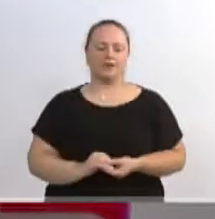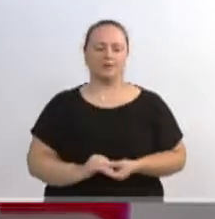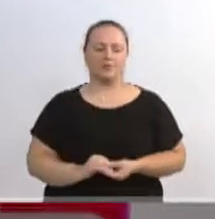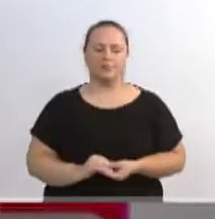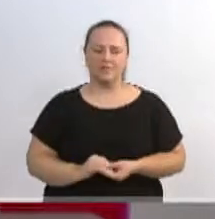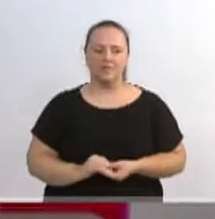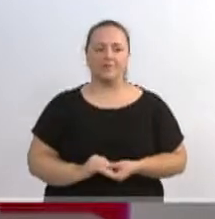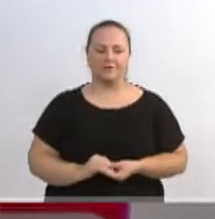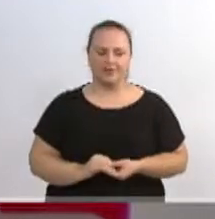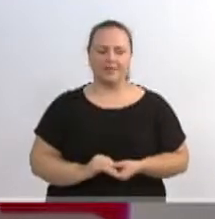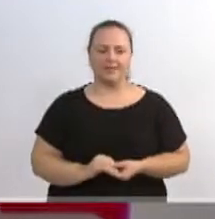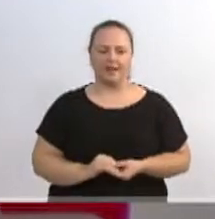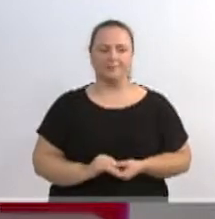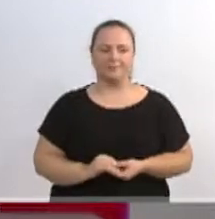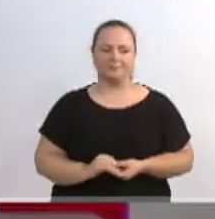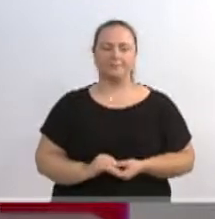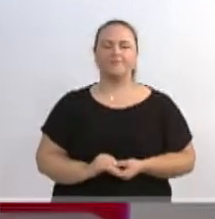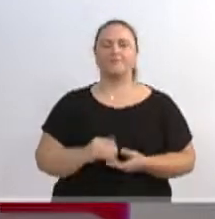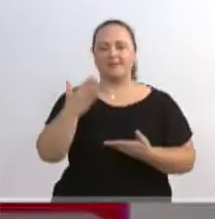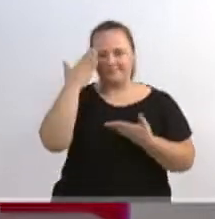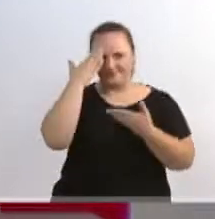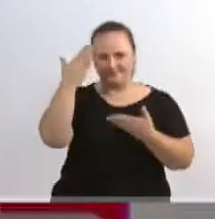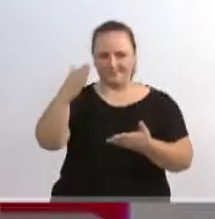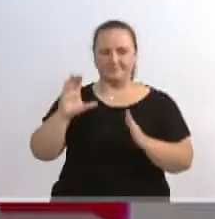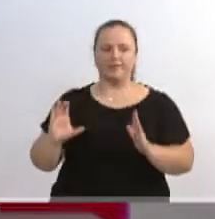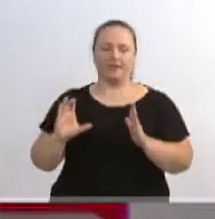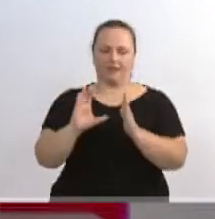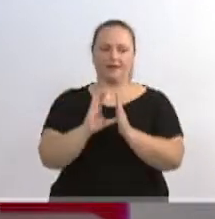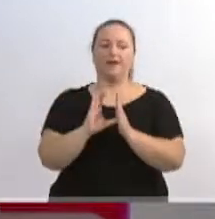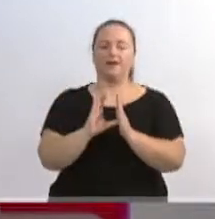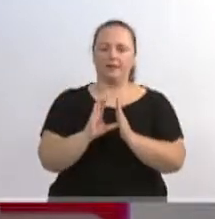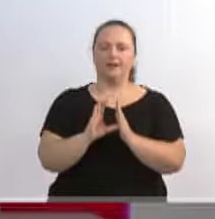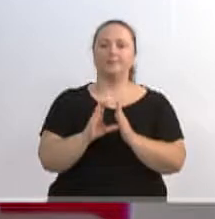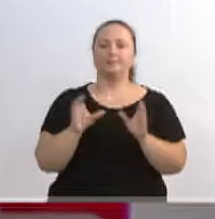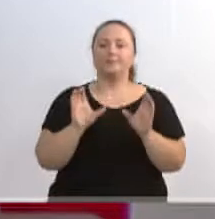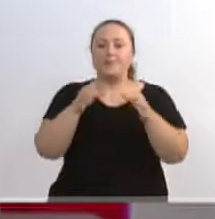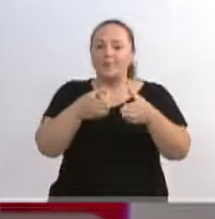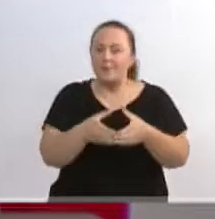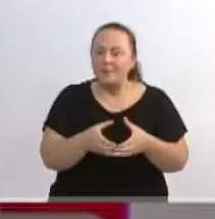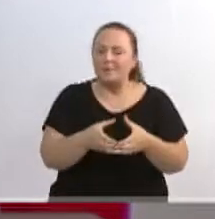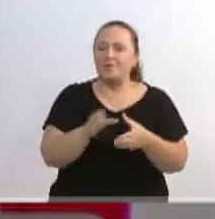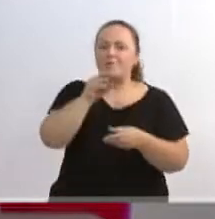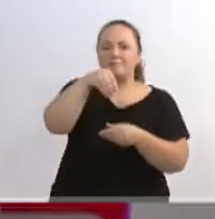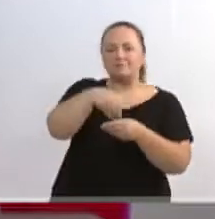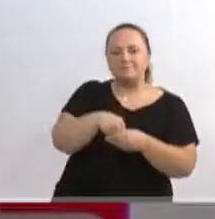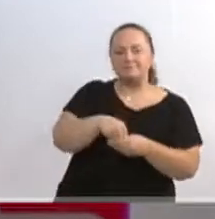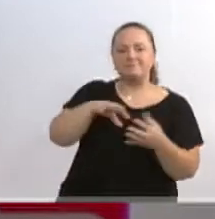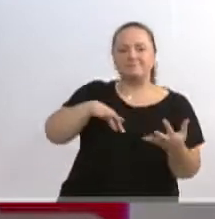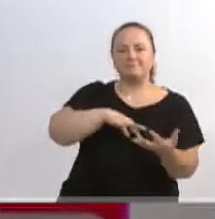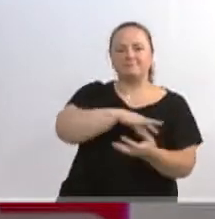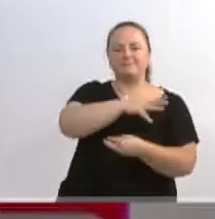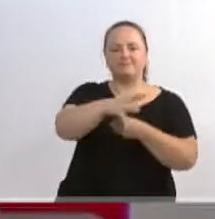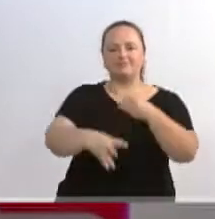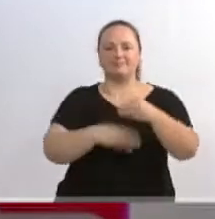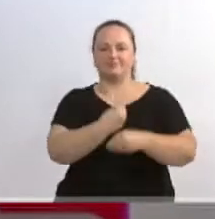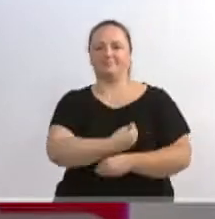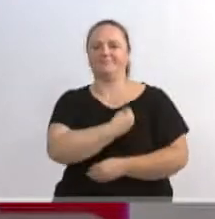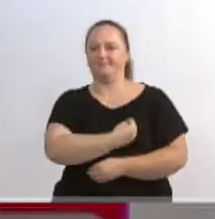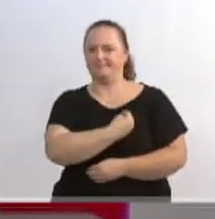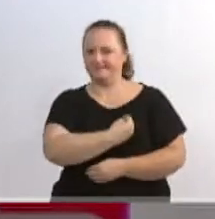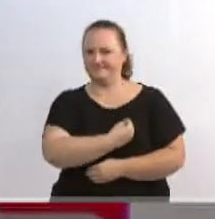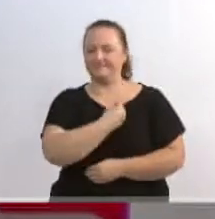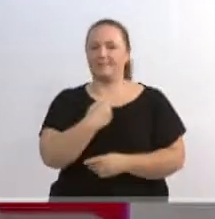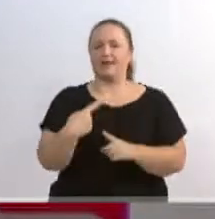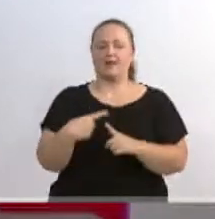Obrigado, vereador Alexandre Caminha, que também, juntamente comigo, faz parte da comissão interna aqui da casa, a comissão do meio ambiente, que eu tenho a honra de presidir. E a gente vem